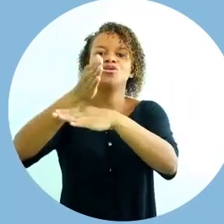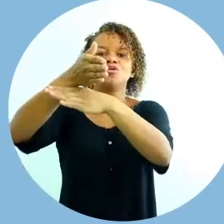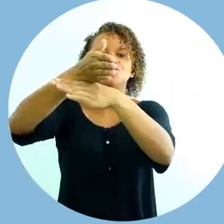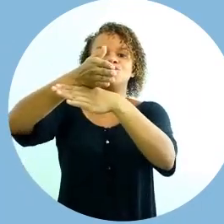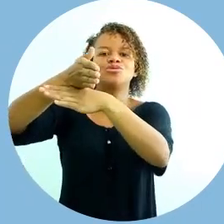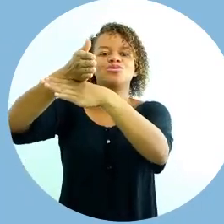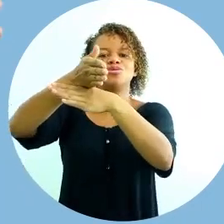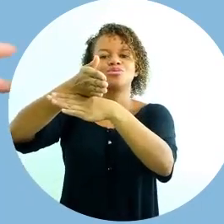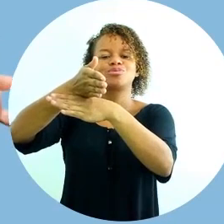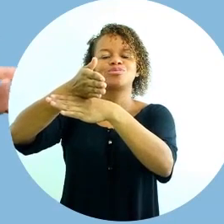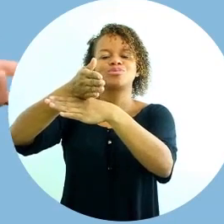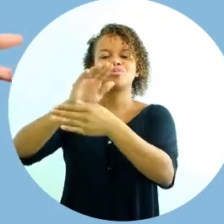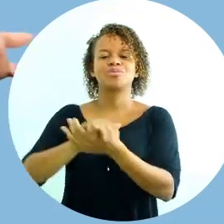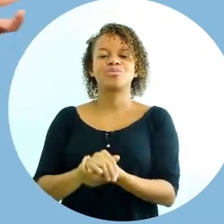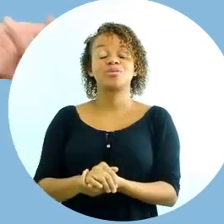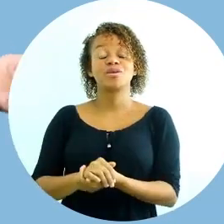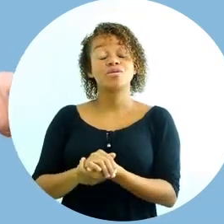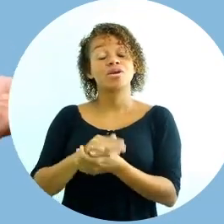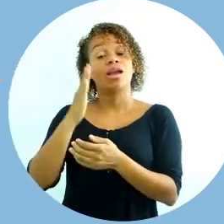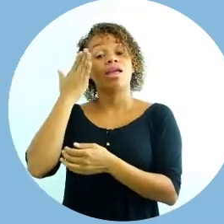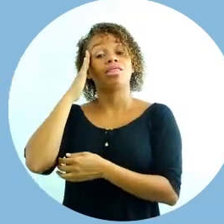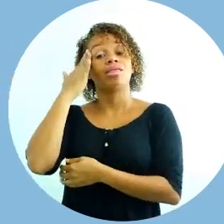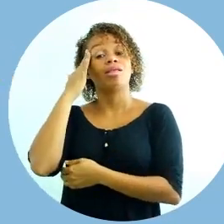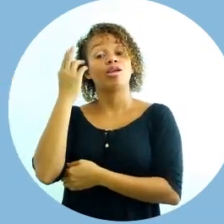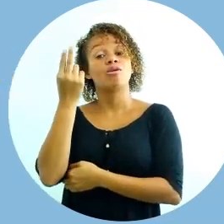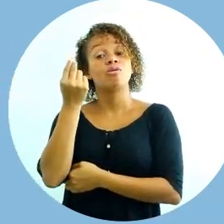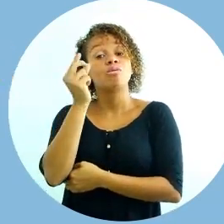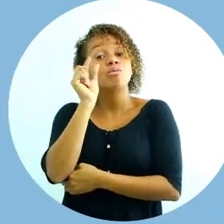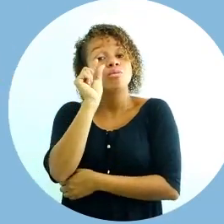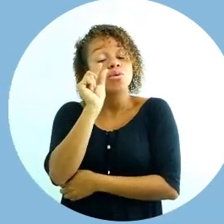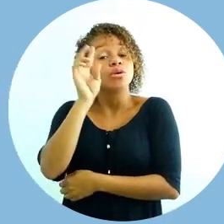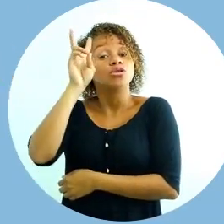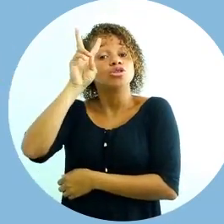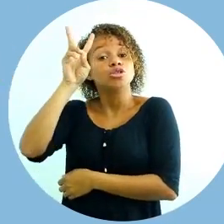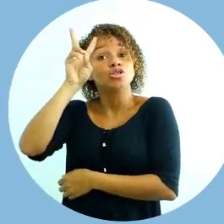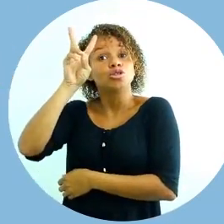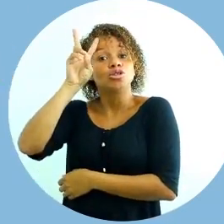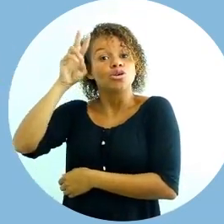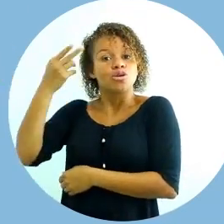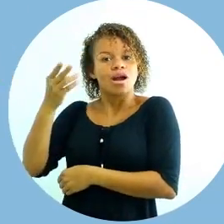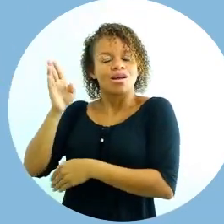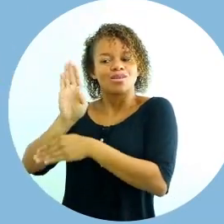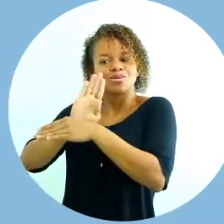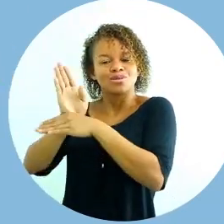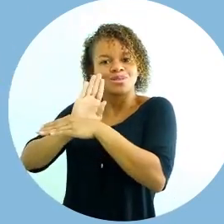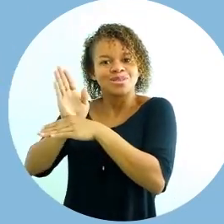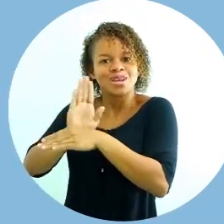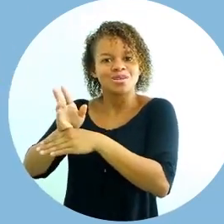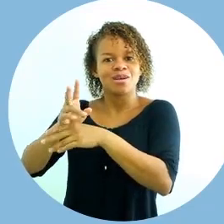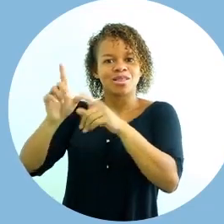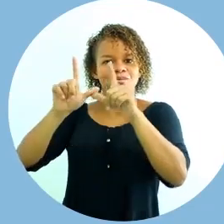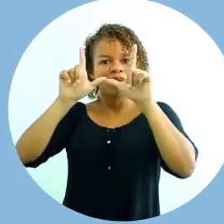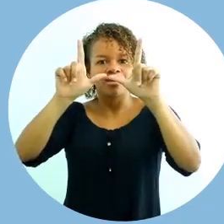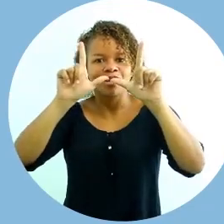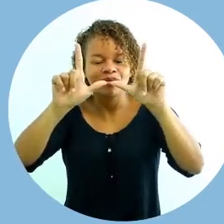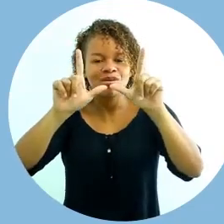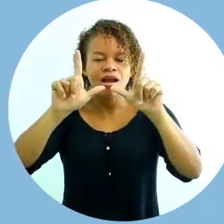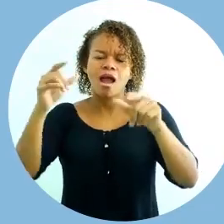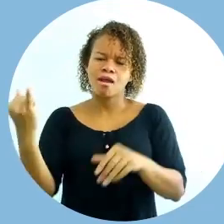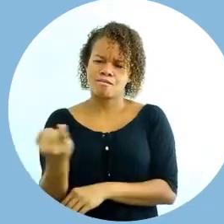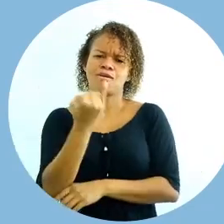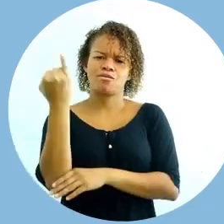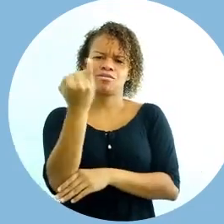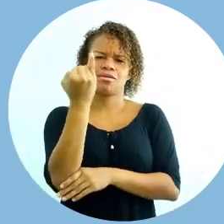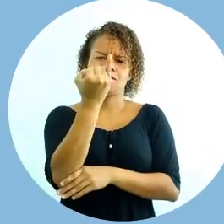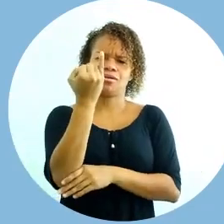Portanto, entender um pouco da história do cinema e da TV é importante para a construção de vídeo-aulas. No material